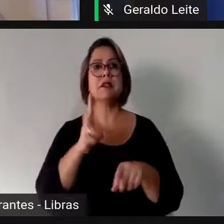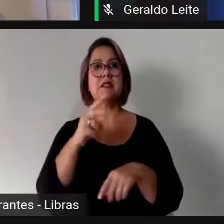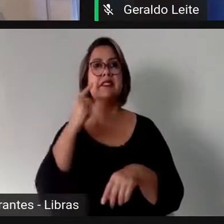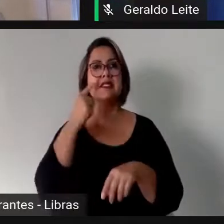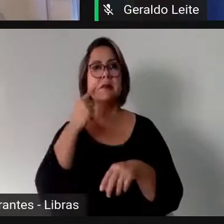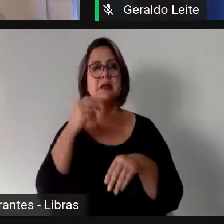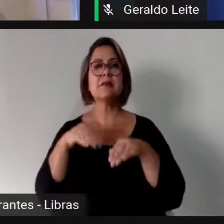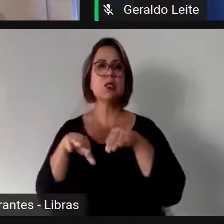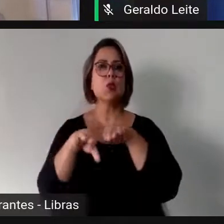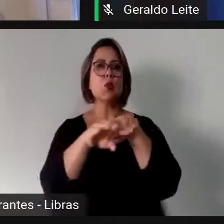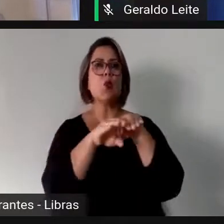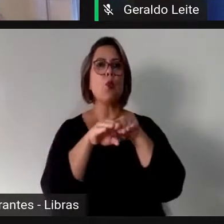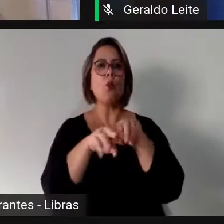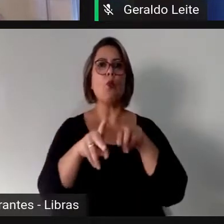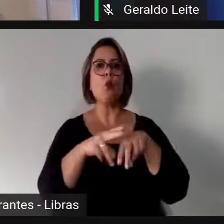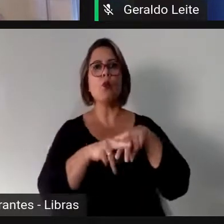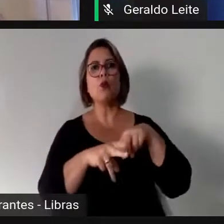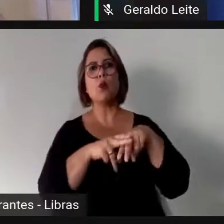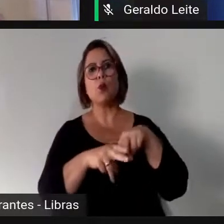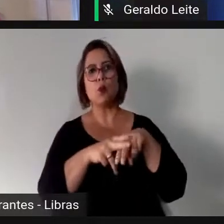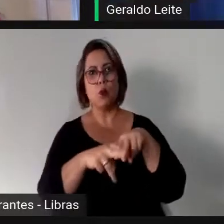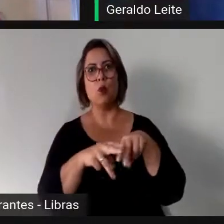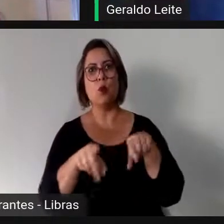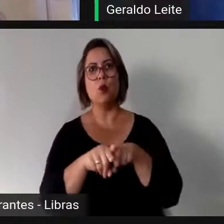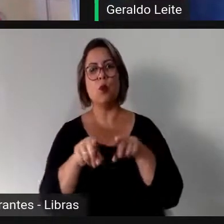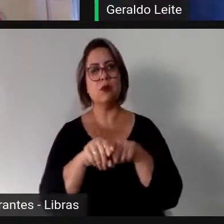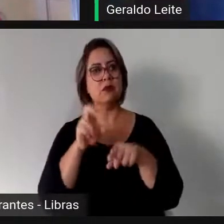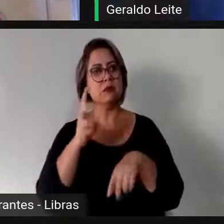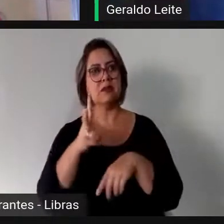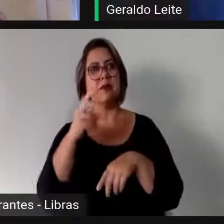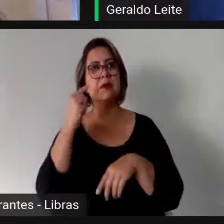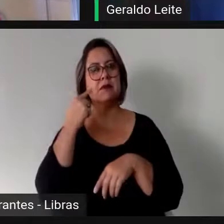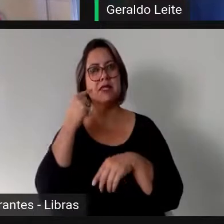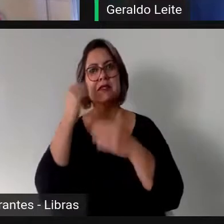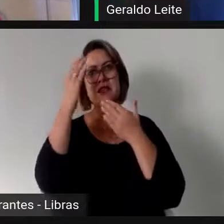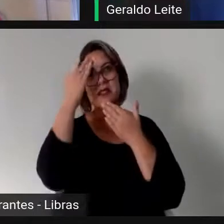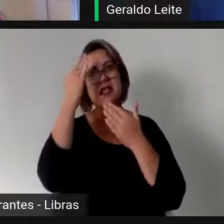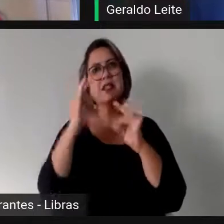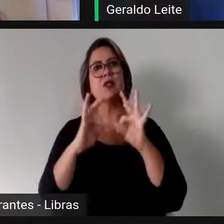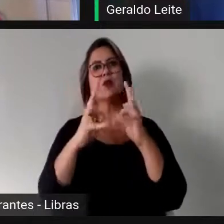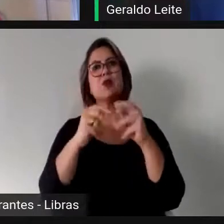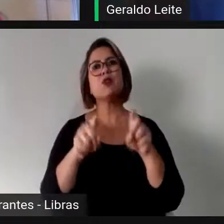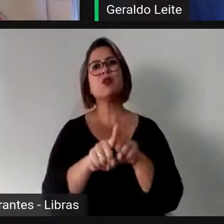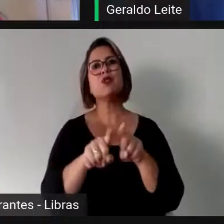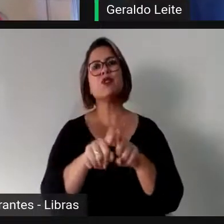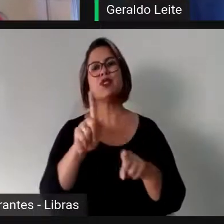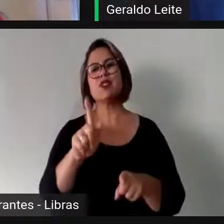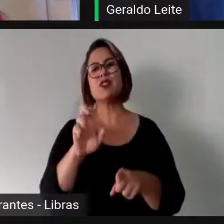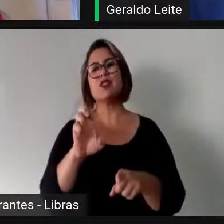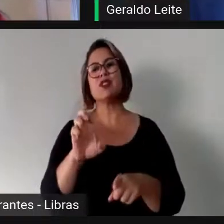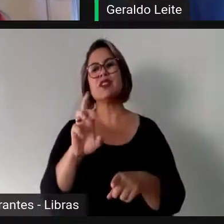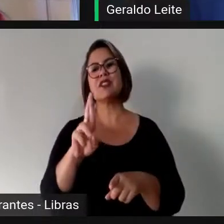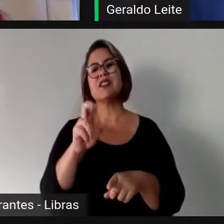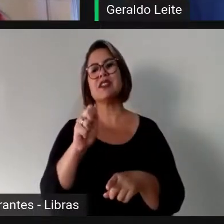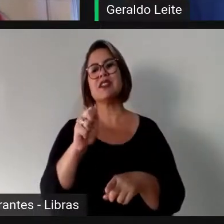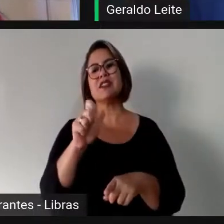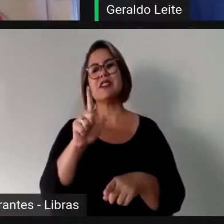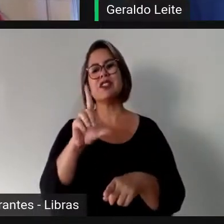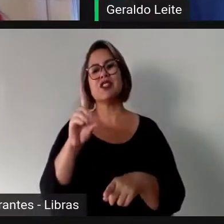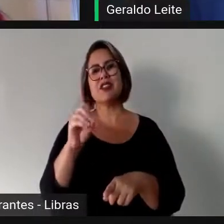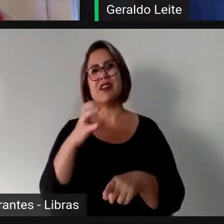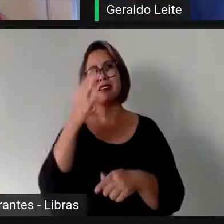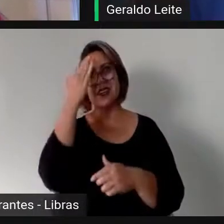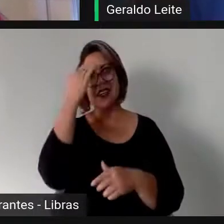de gênero, para que a gente possa caminhar nesse sentido. Agradeço a todas, agradeço a Geraldo e as outras palestrantes, foi ótimo